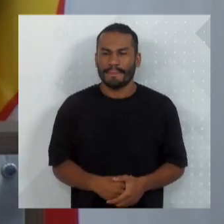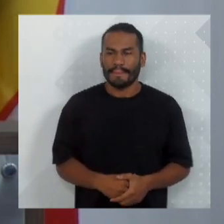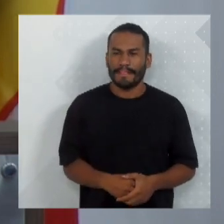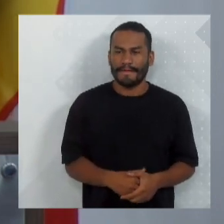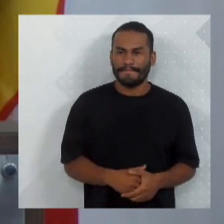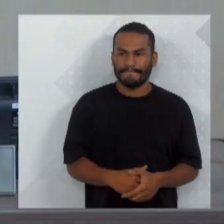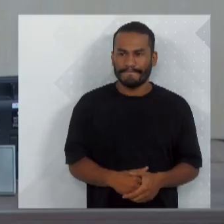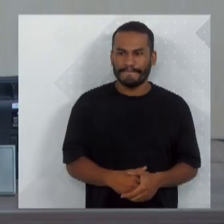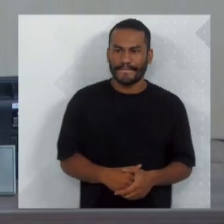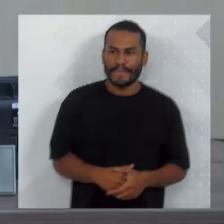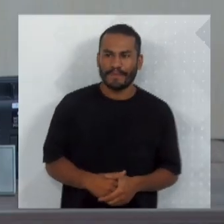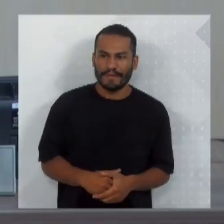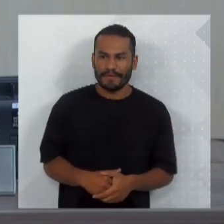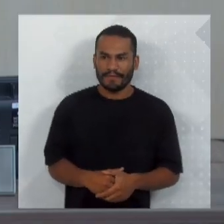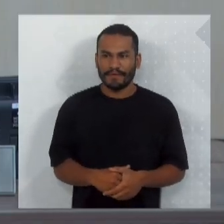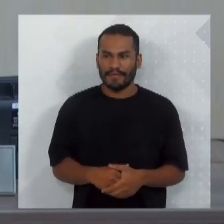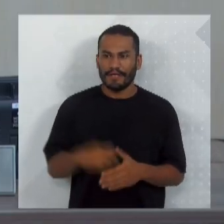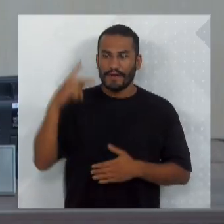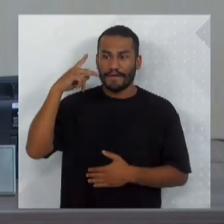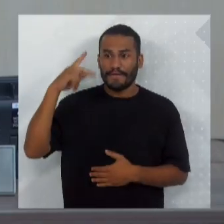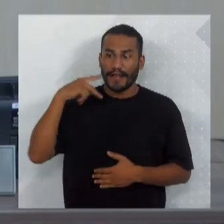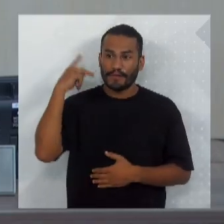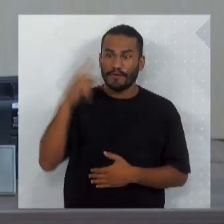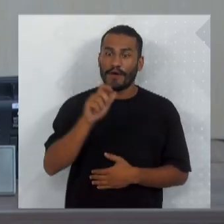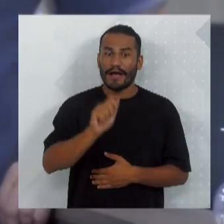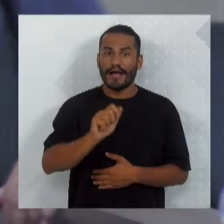palavra, o vereador Adriano Pereira.